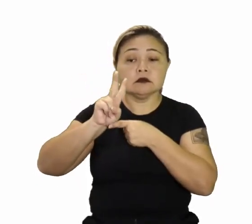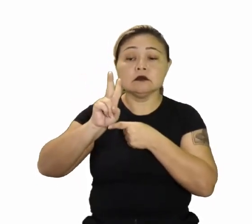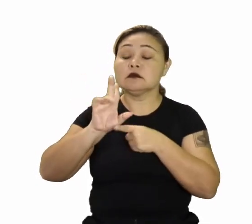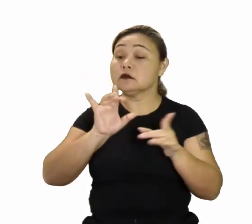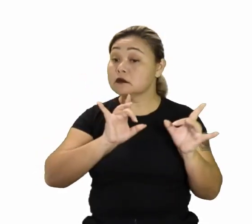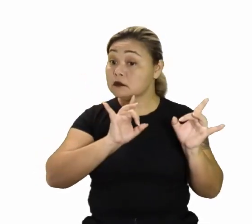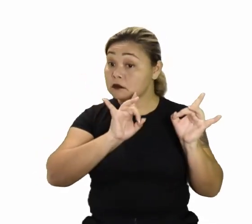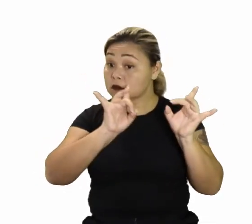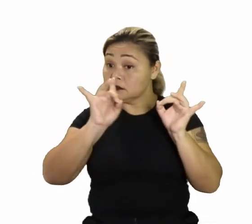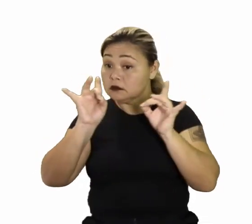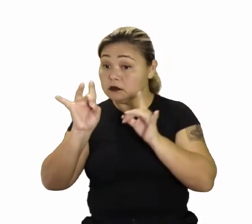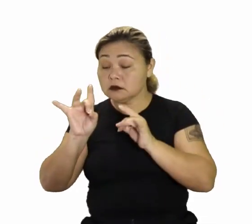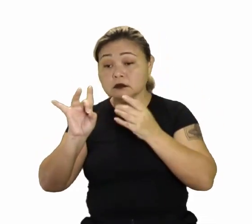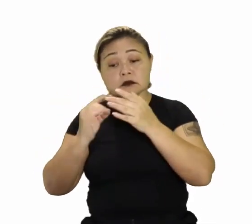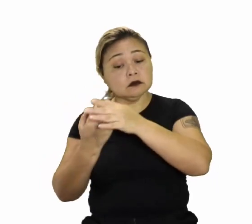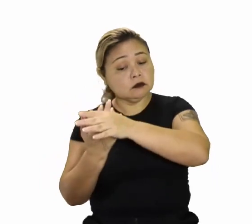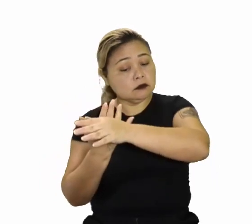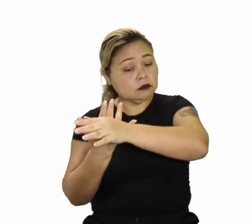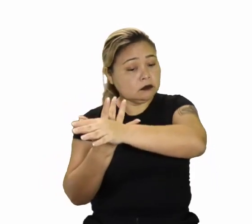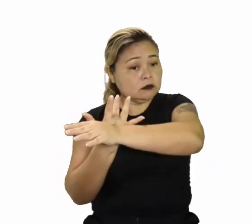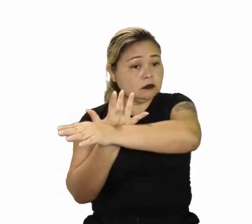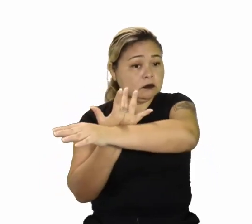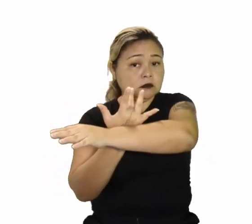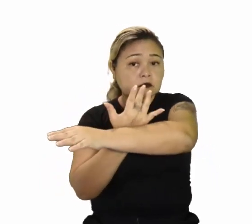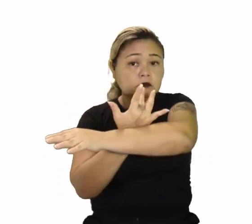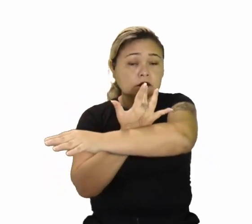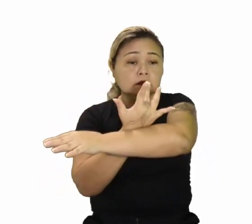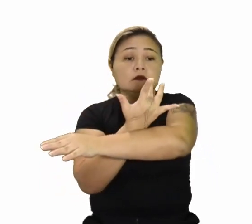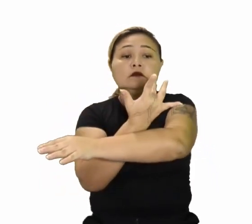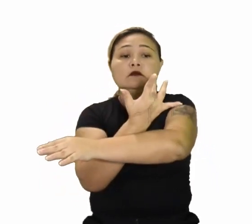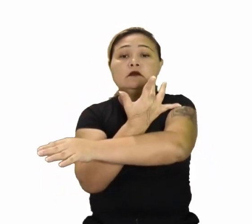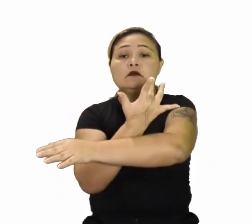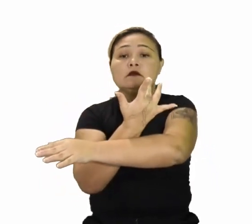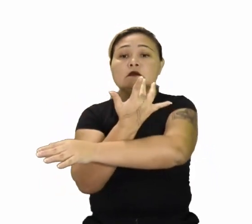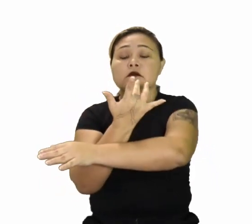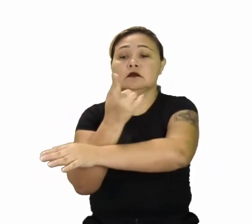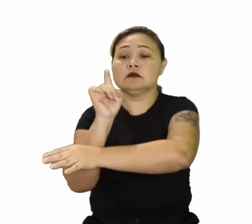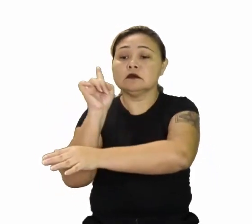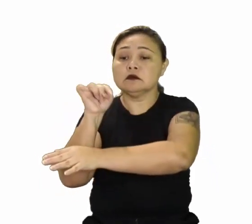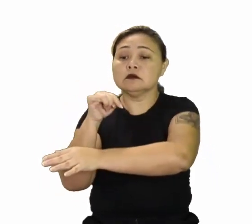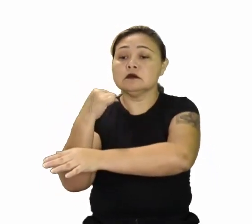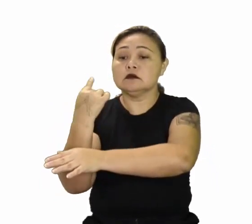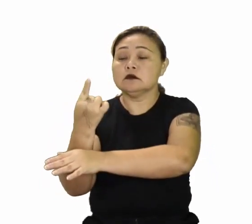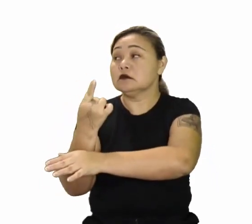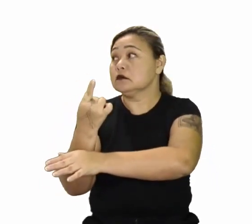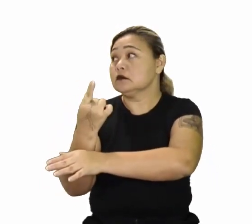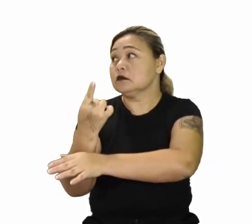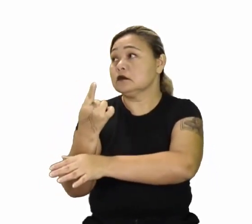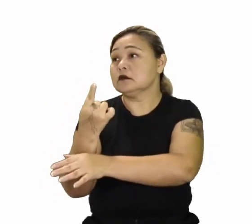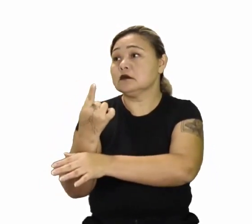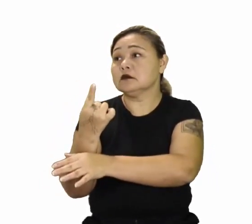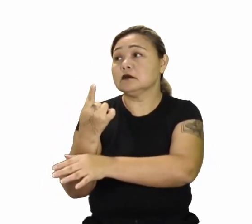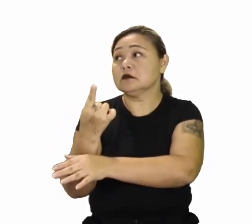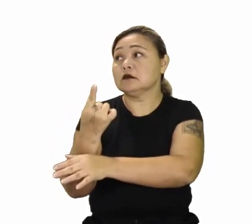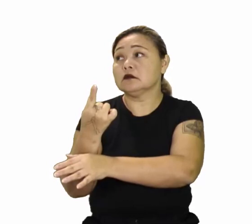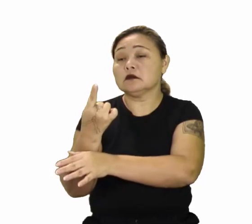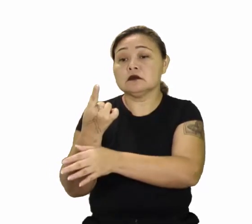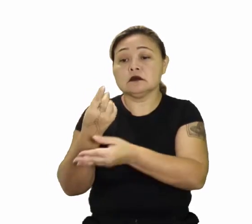qualidade. Planta, com as questões edafoclimáticas, é as questões de